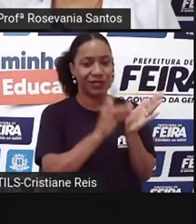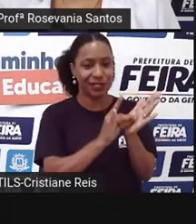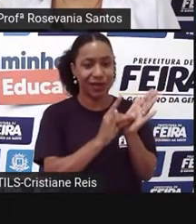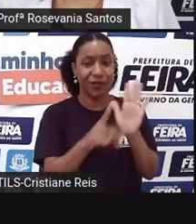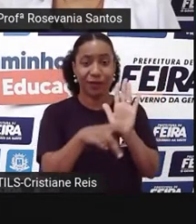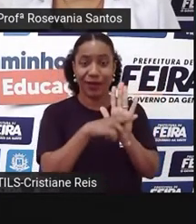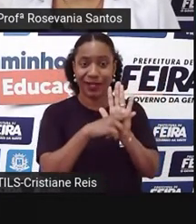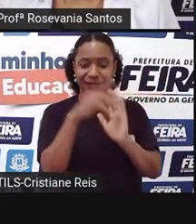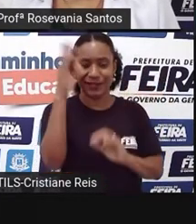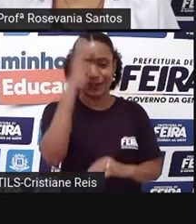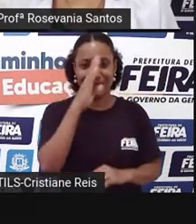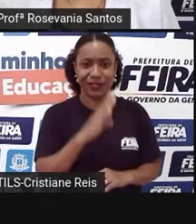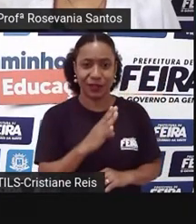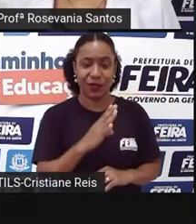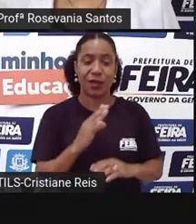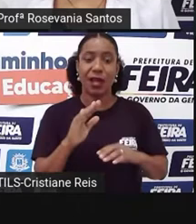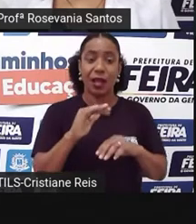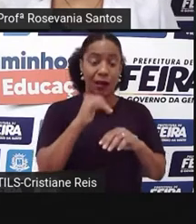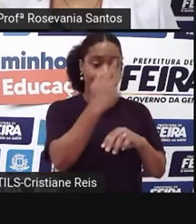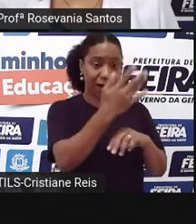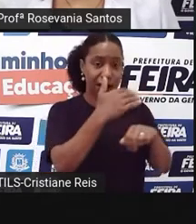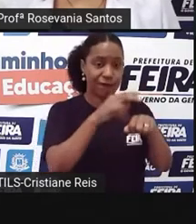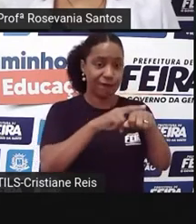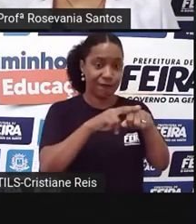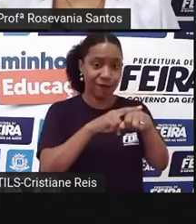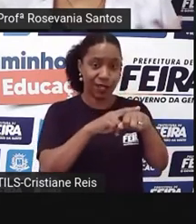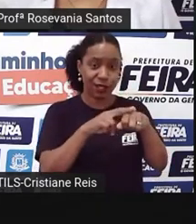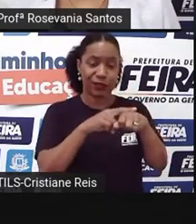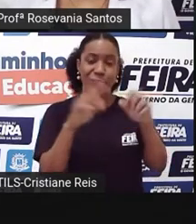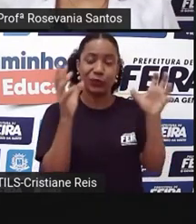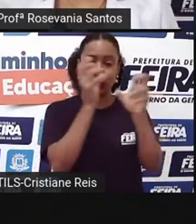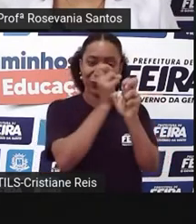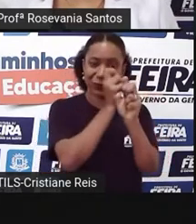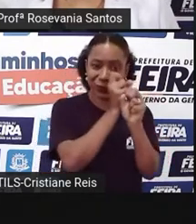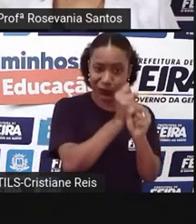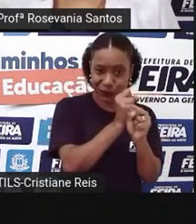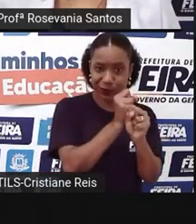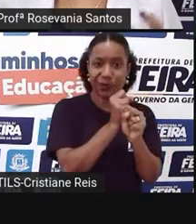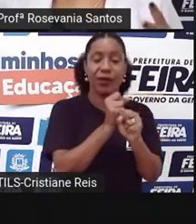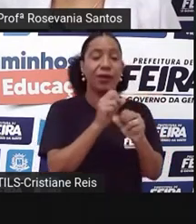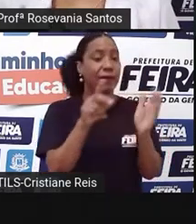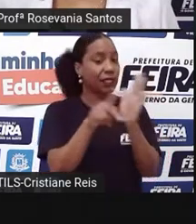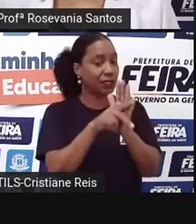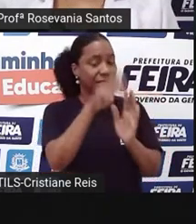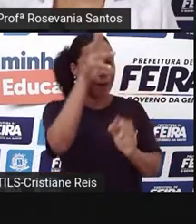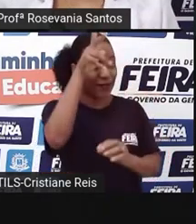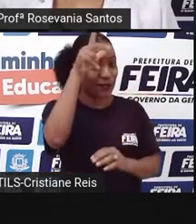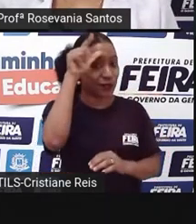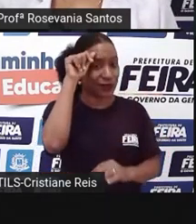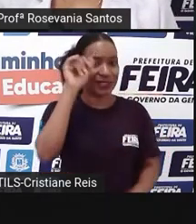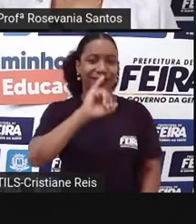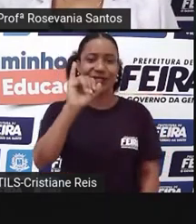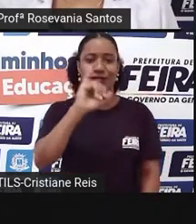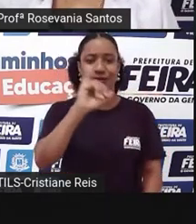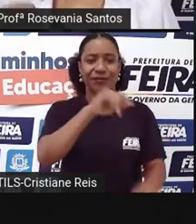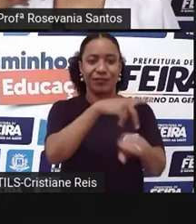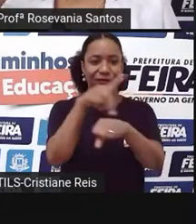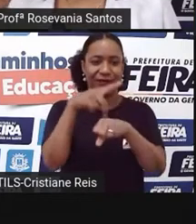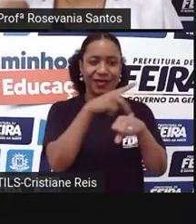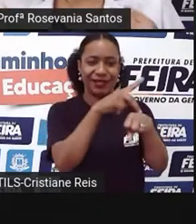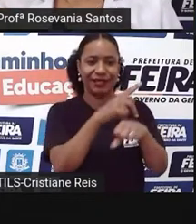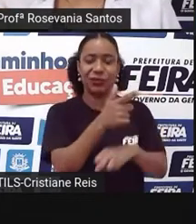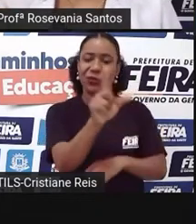Amazônia internacional. E aqui a gente chama atenção do bioma, que é um dos maiores do mundo, que a gente deve levar em consideração,